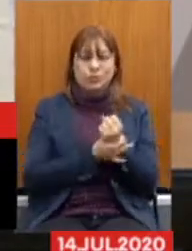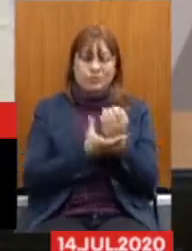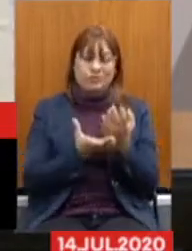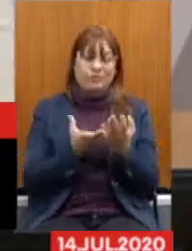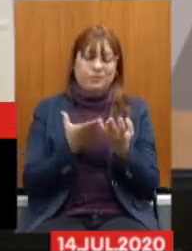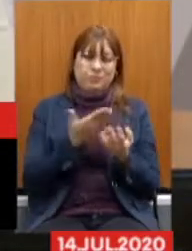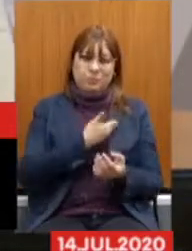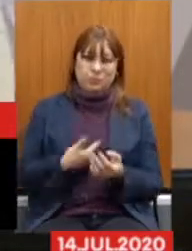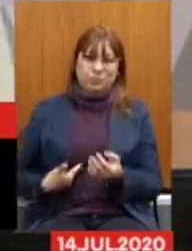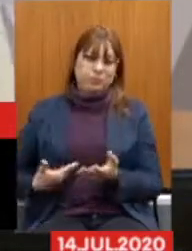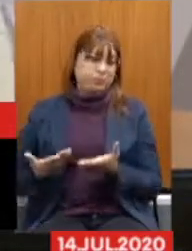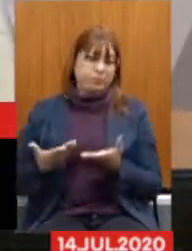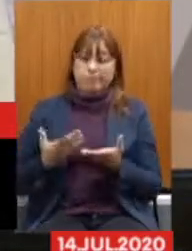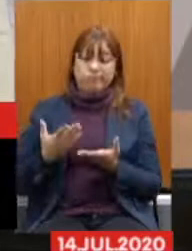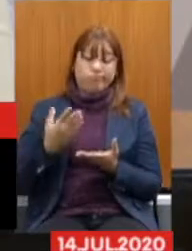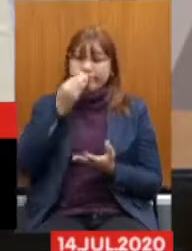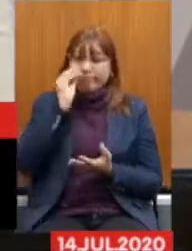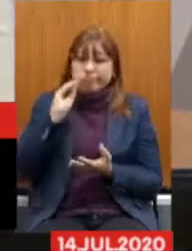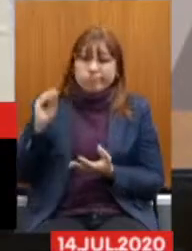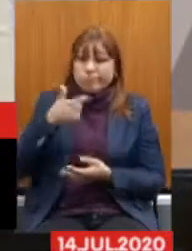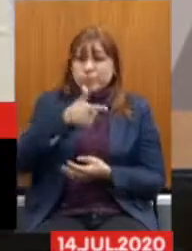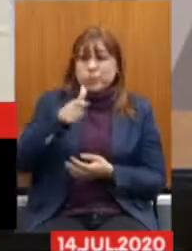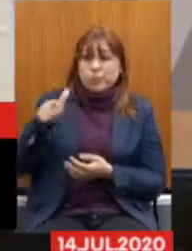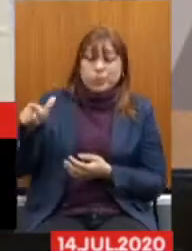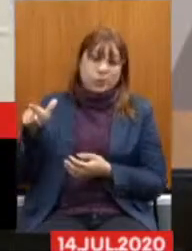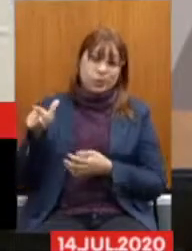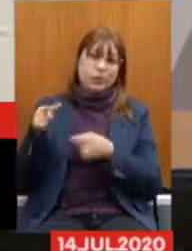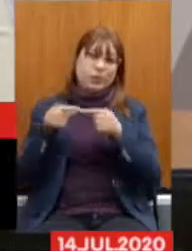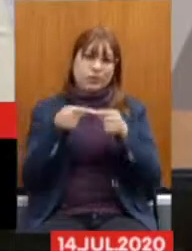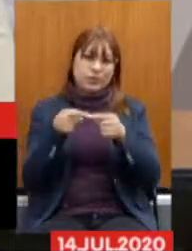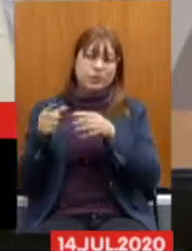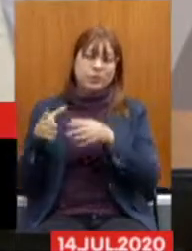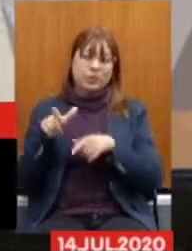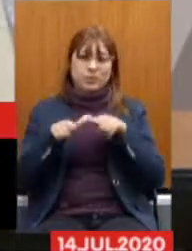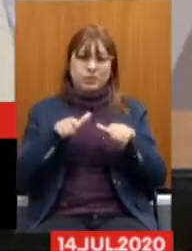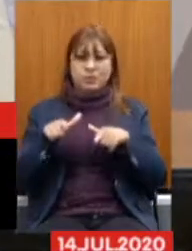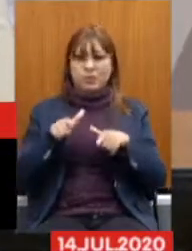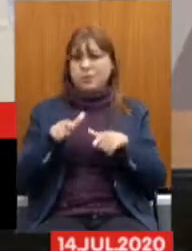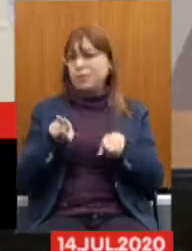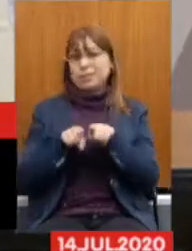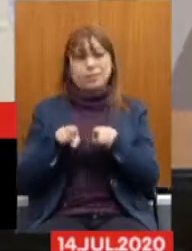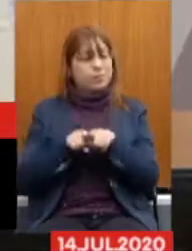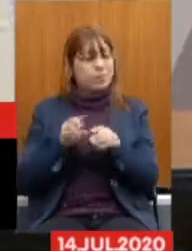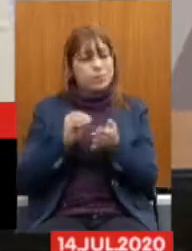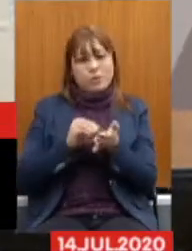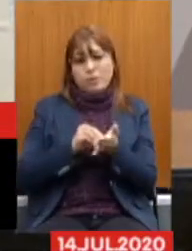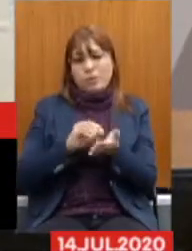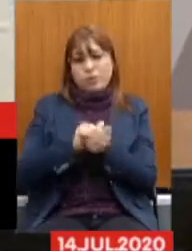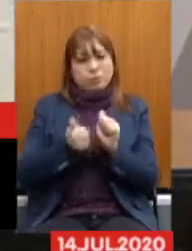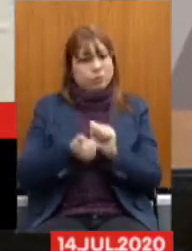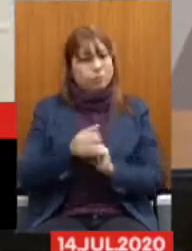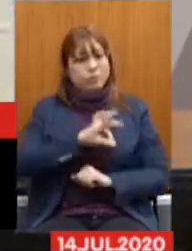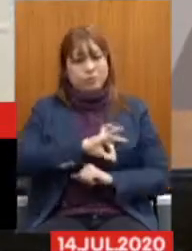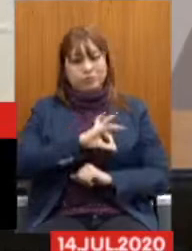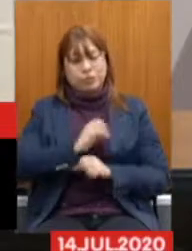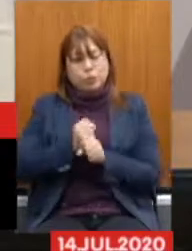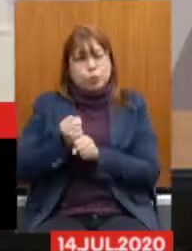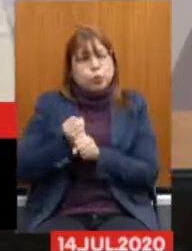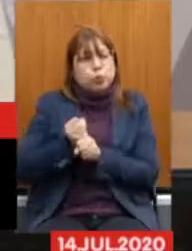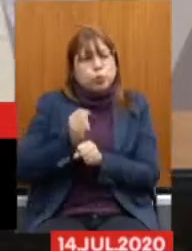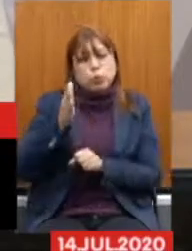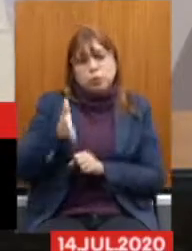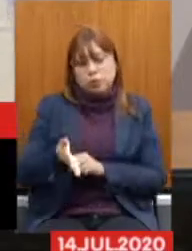Que as Outras Categorias Também Estão Sem Reposição Salarial Há anos Os fiscais Agropecuários E fiscais Assistentes